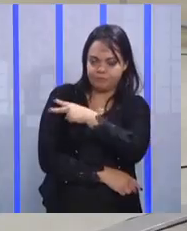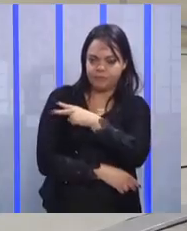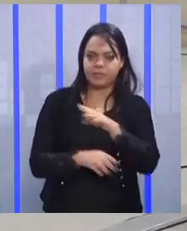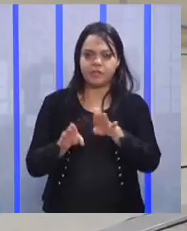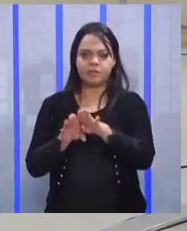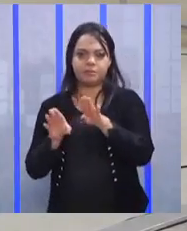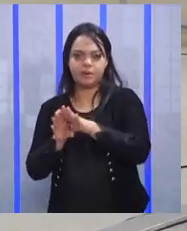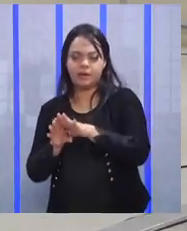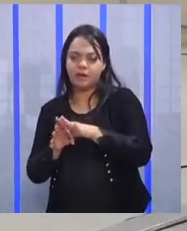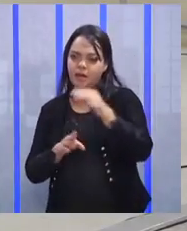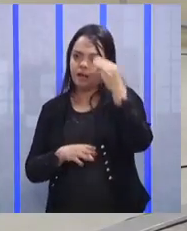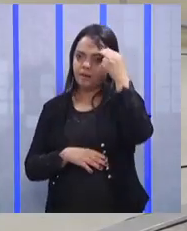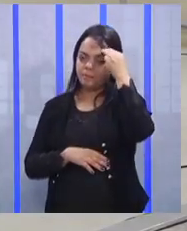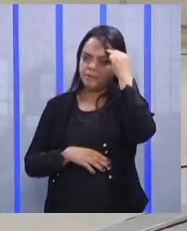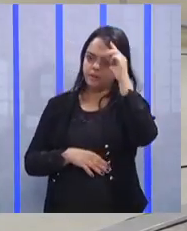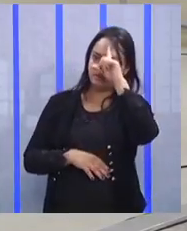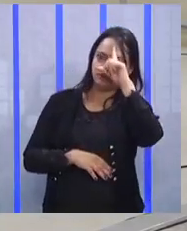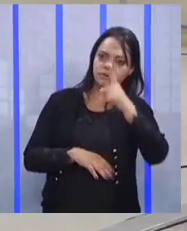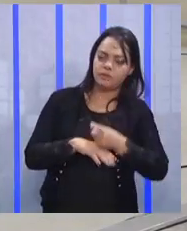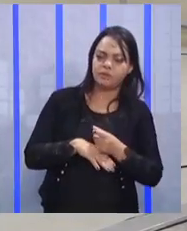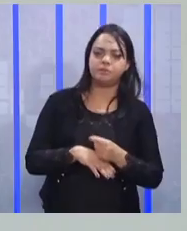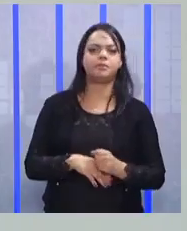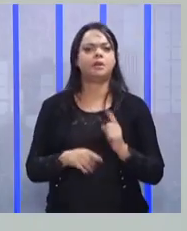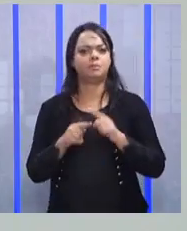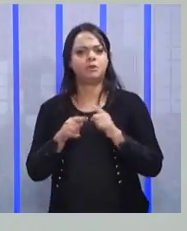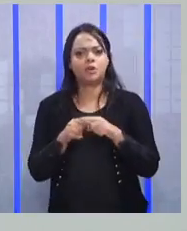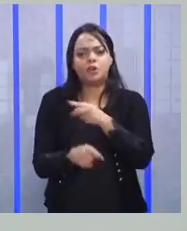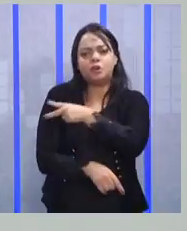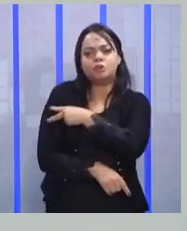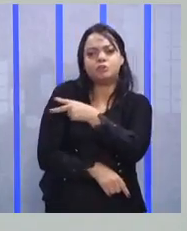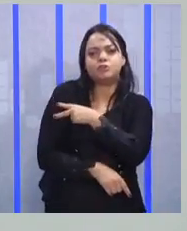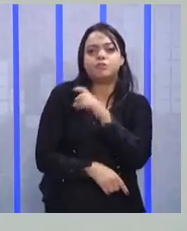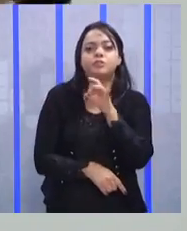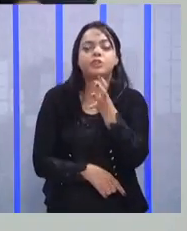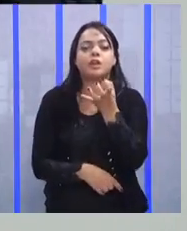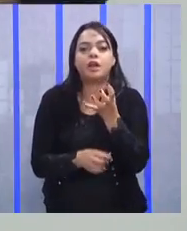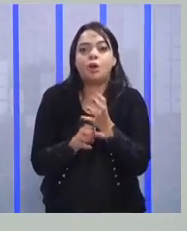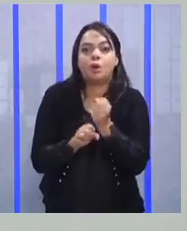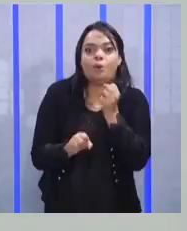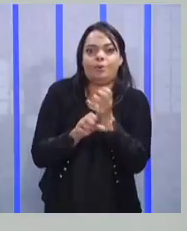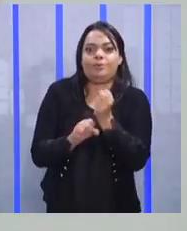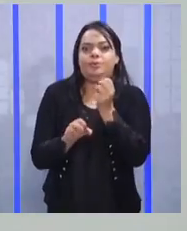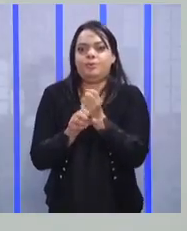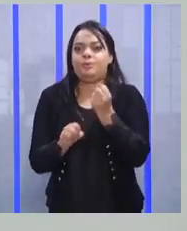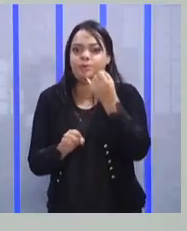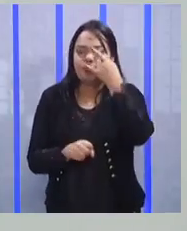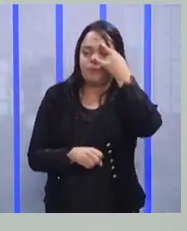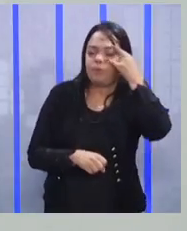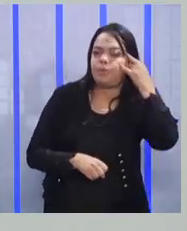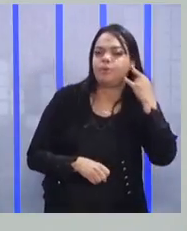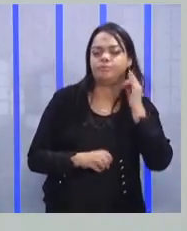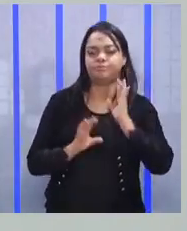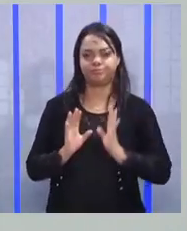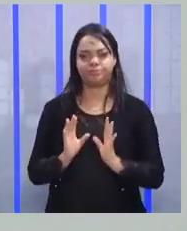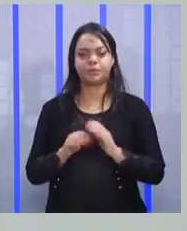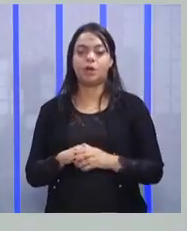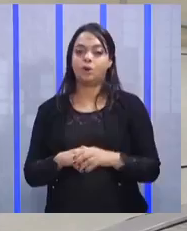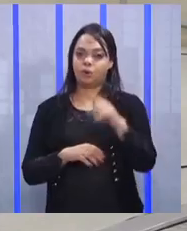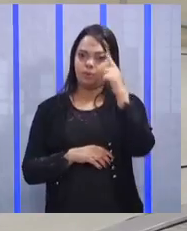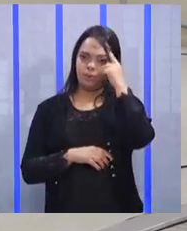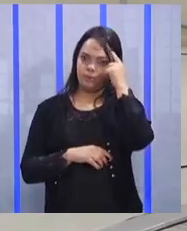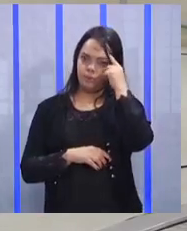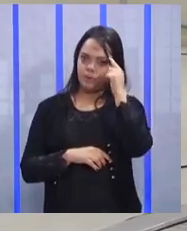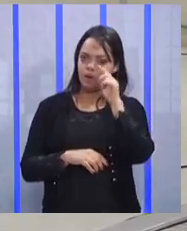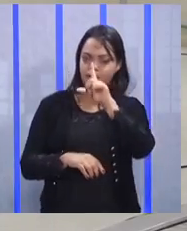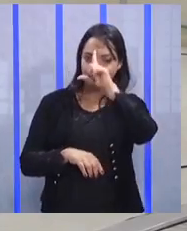cabeça do chefe pensa em produtividade, pensa em números, lucro, quanto a gente vai lucrar e tal. A cabeça do